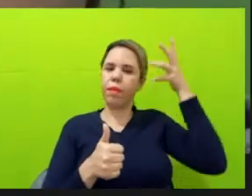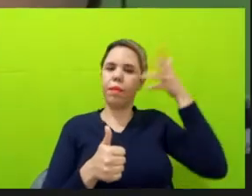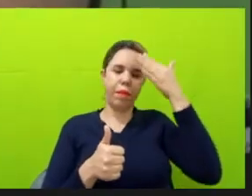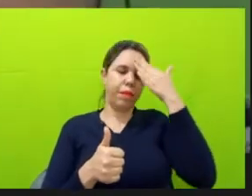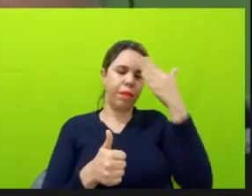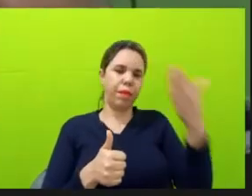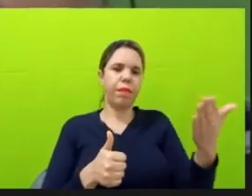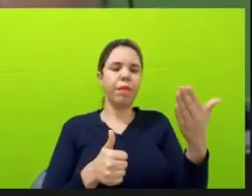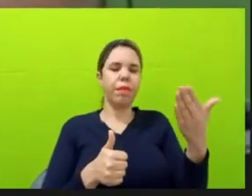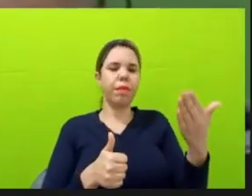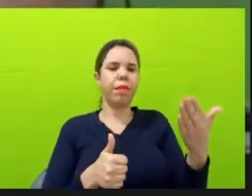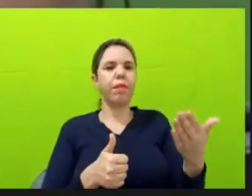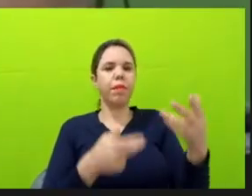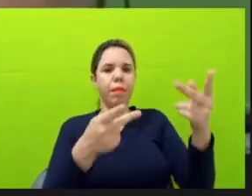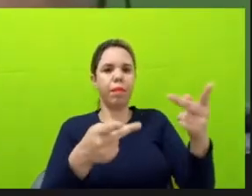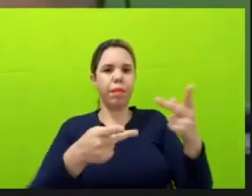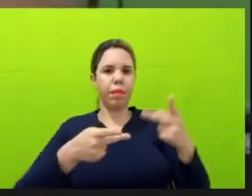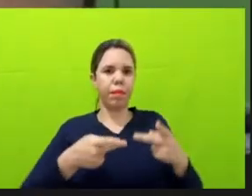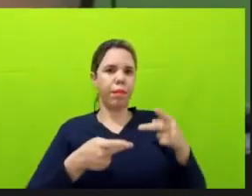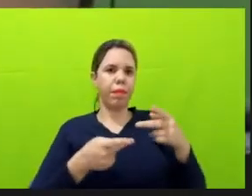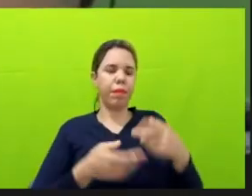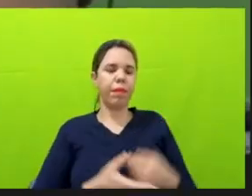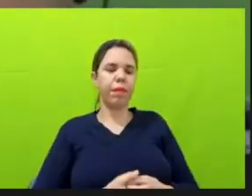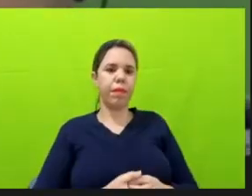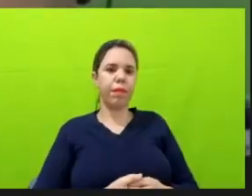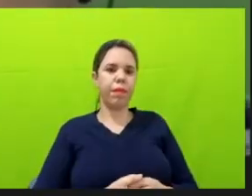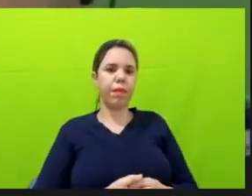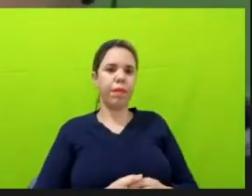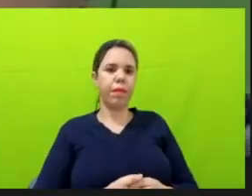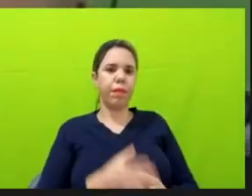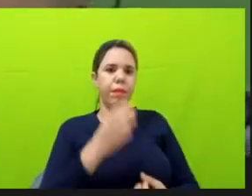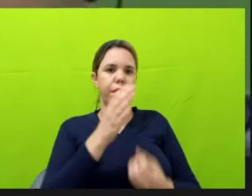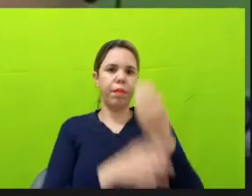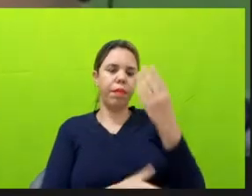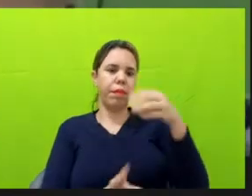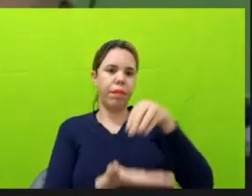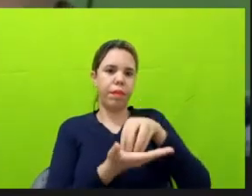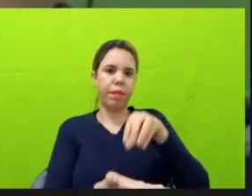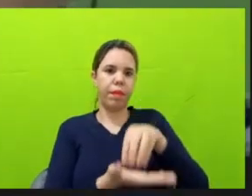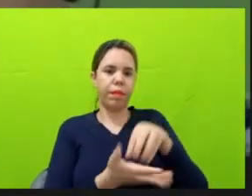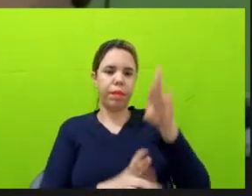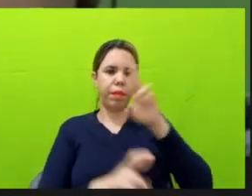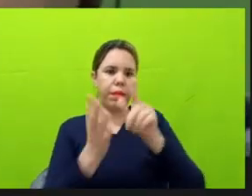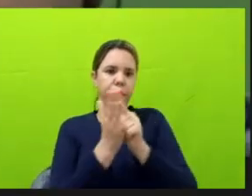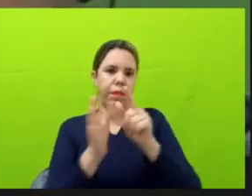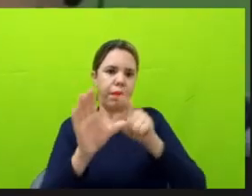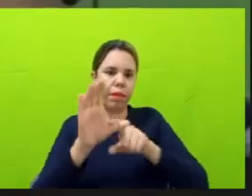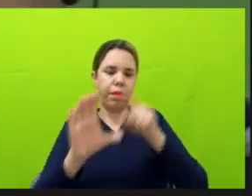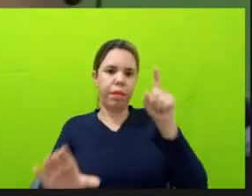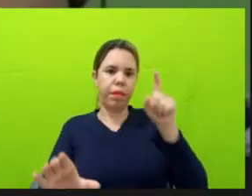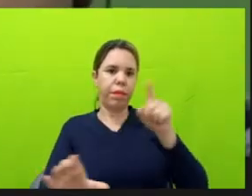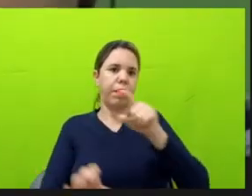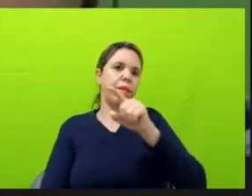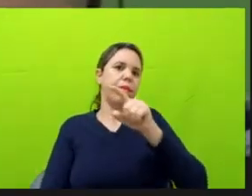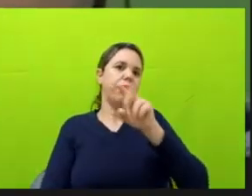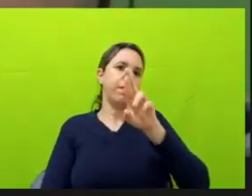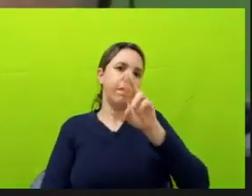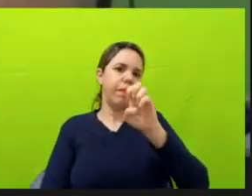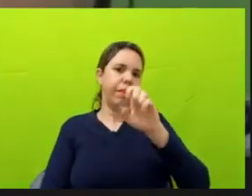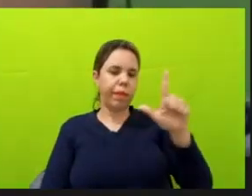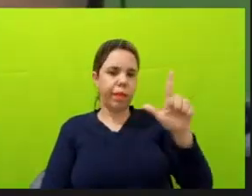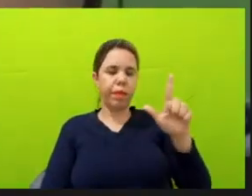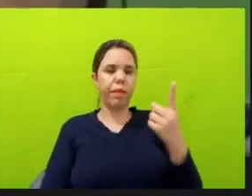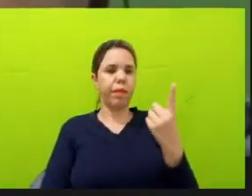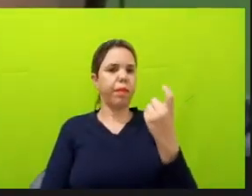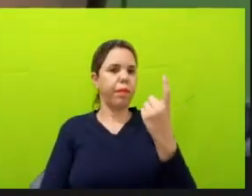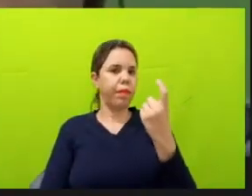19, pelo convite. Eu sou uma das fundadoras da Agência de Jornalismo Independente Amazônia Real. É a única agência que faz